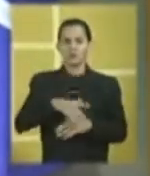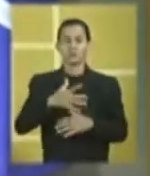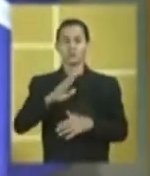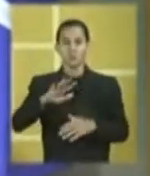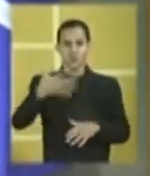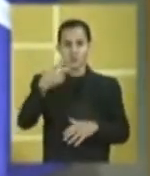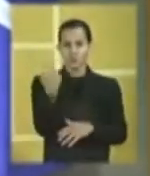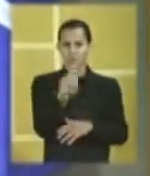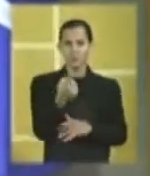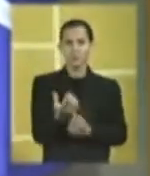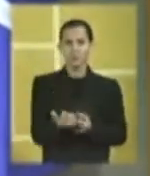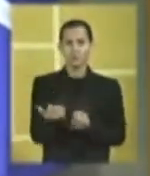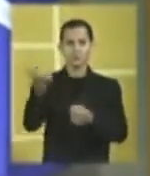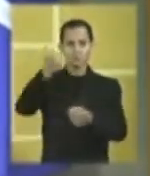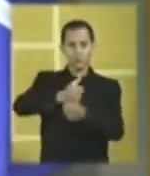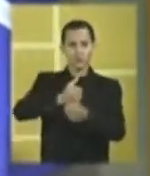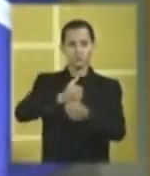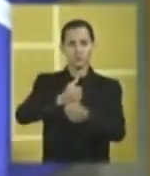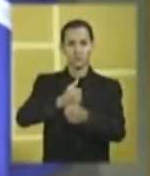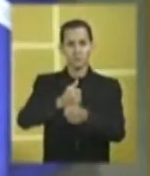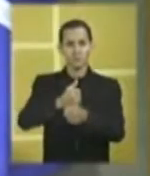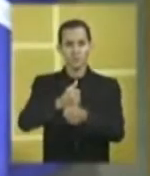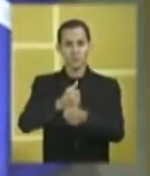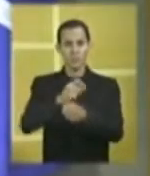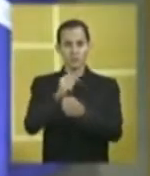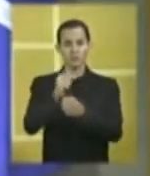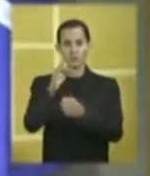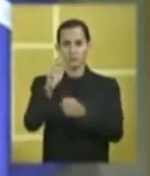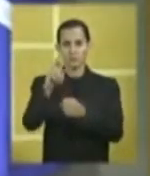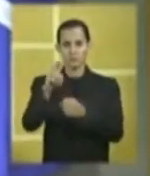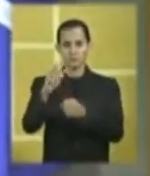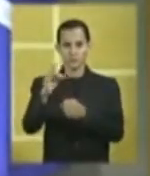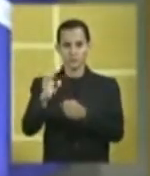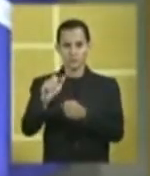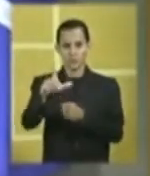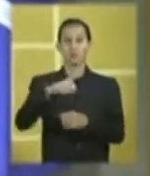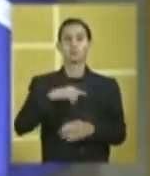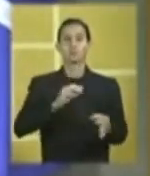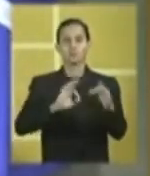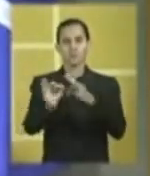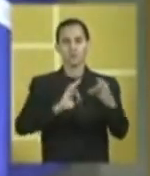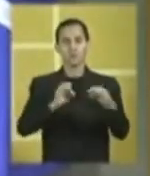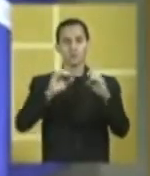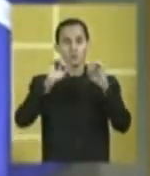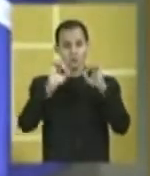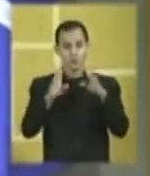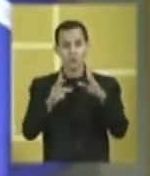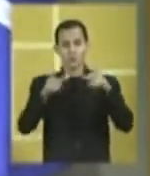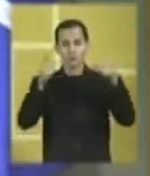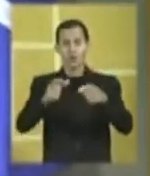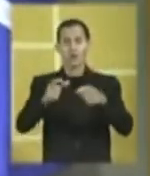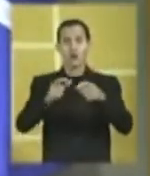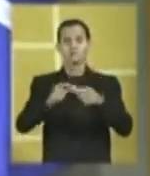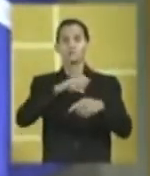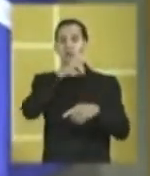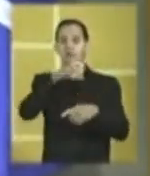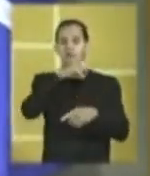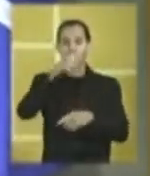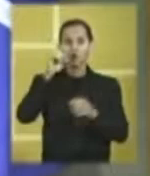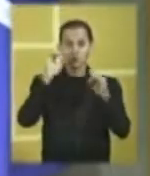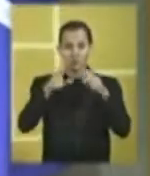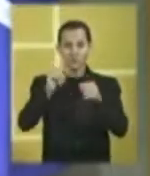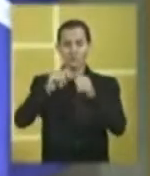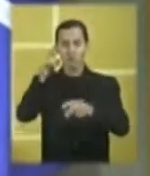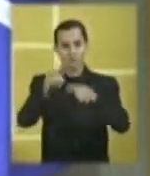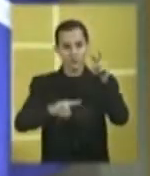Quando nós assumimos a Futel, existia esse projeto apenas no Parque Sabiá, onde que eram feitas